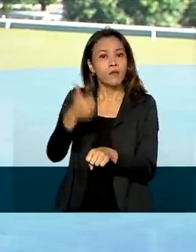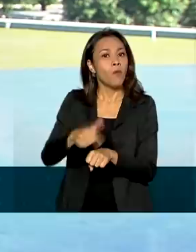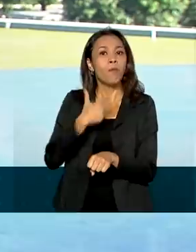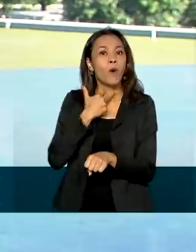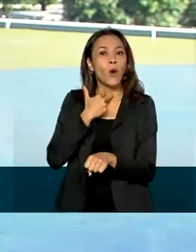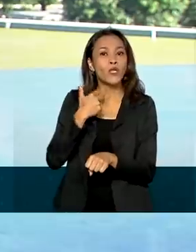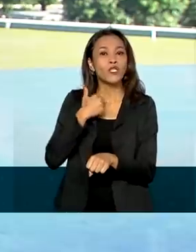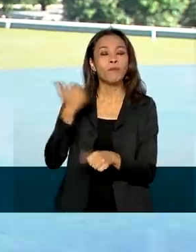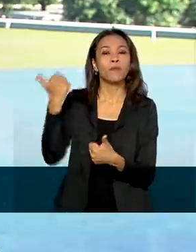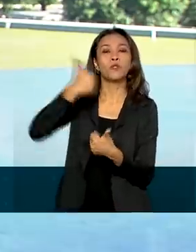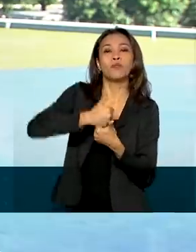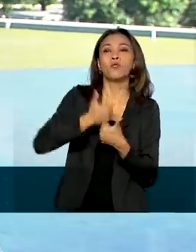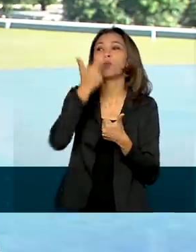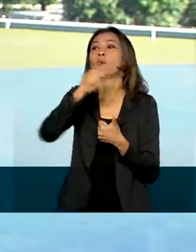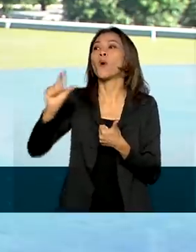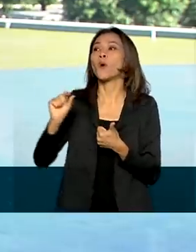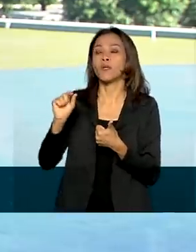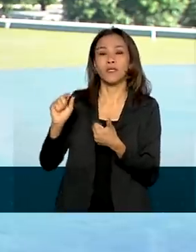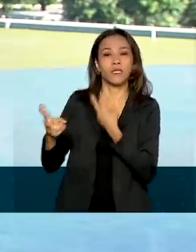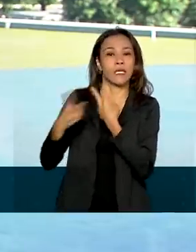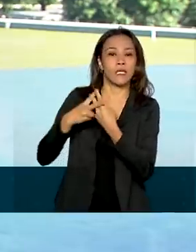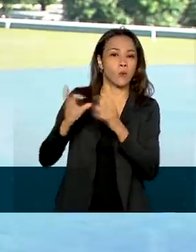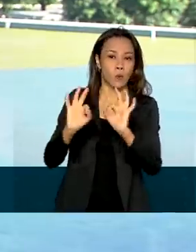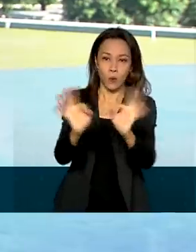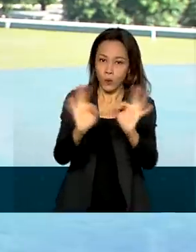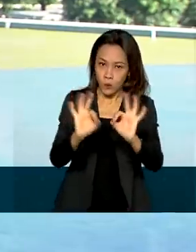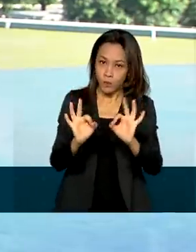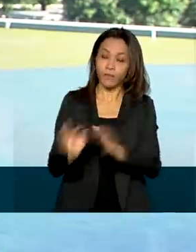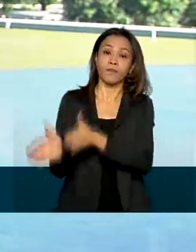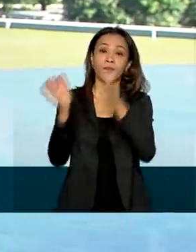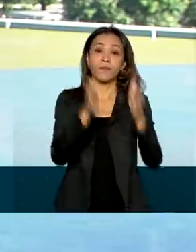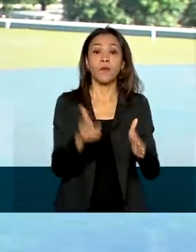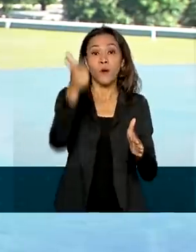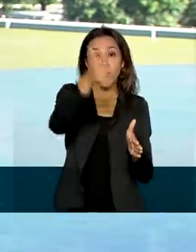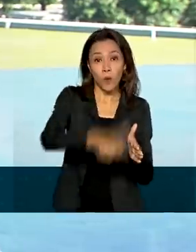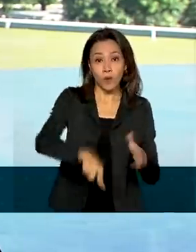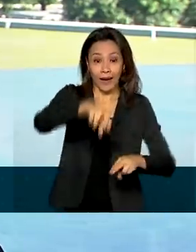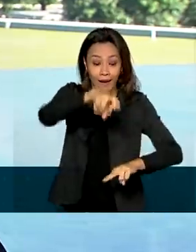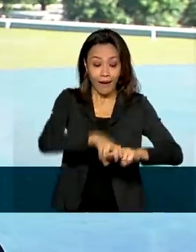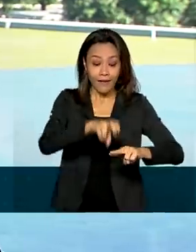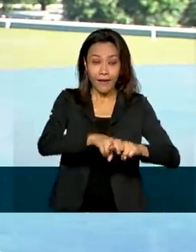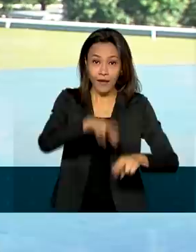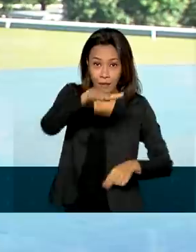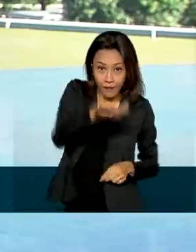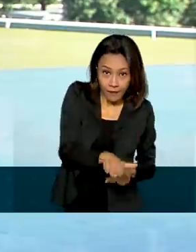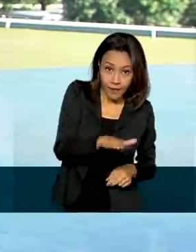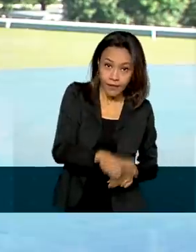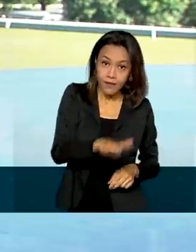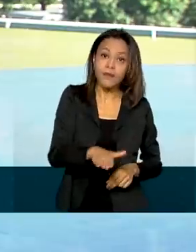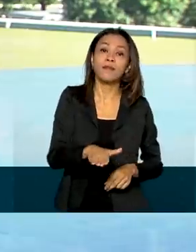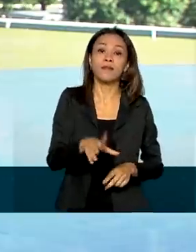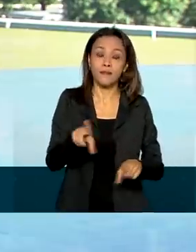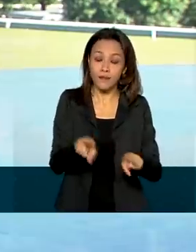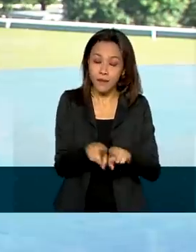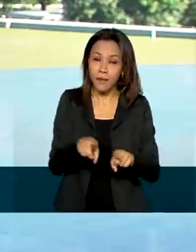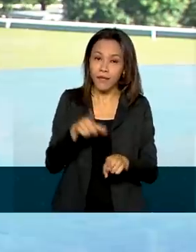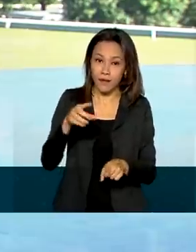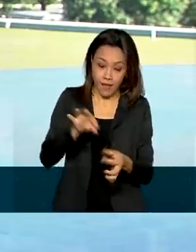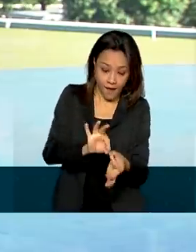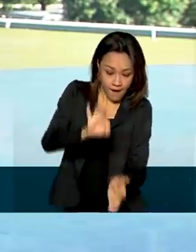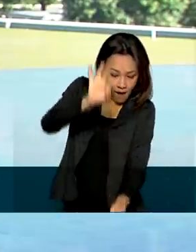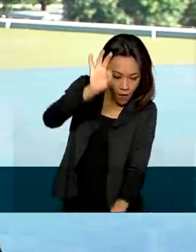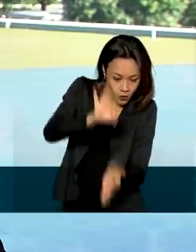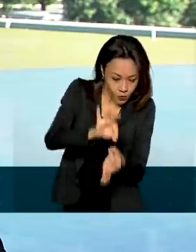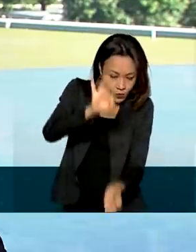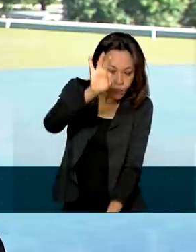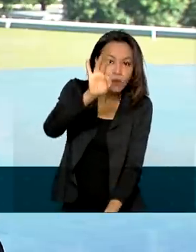alternativa. E quanto ao uso das cadeirinhas no banco traseiro, a regra passa a levar em conta agora também a altura das